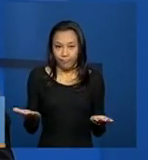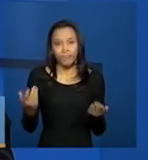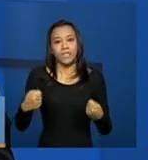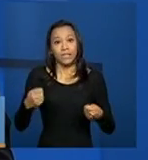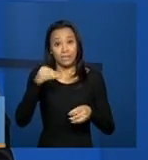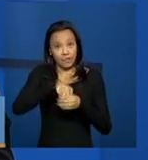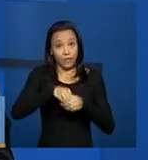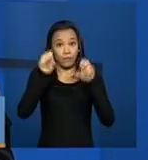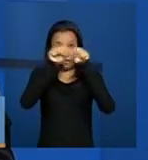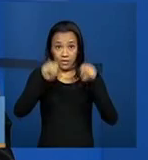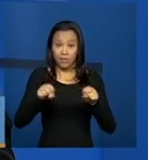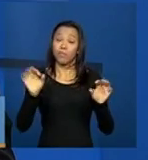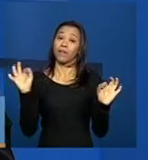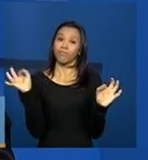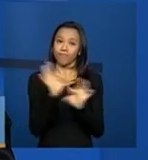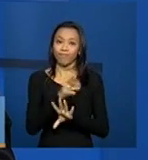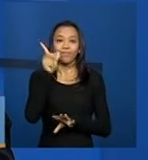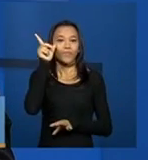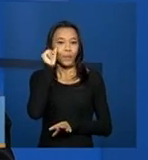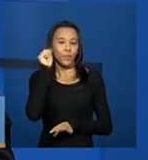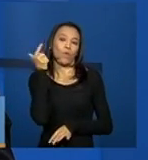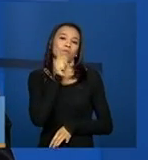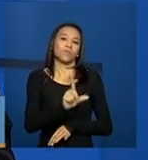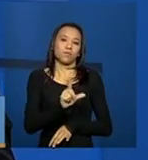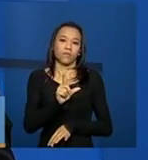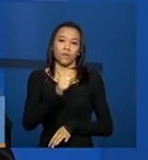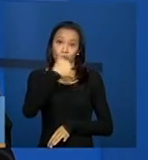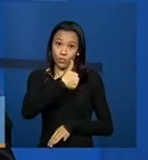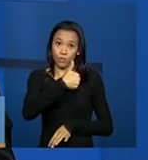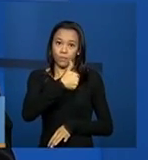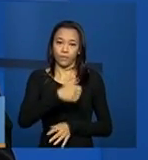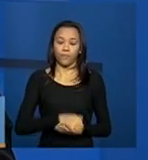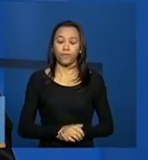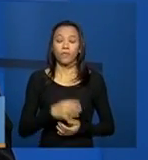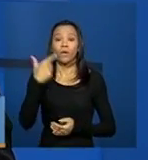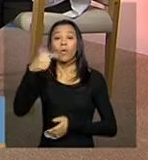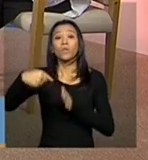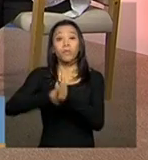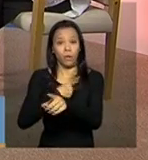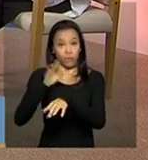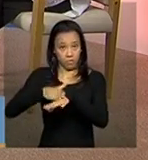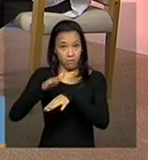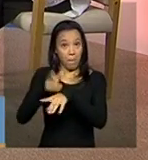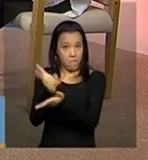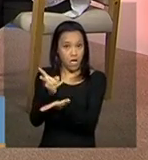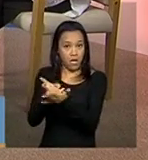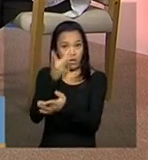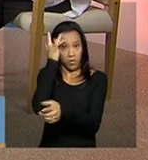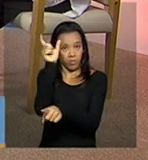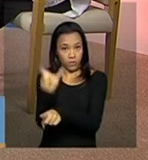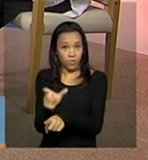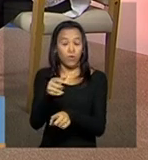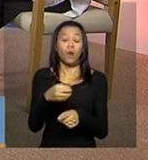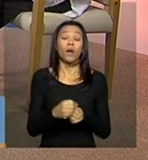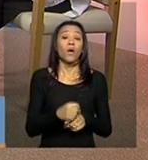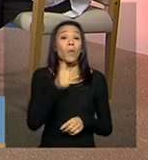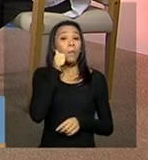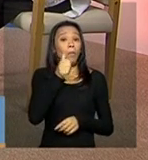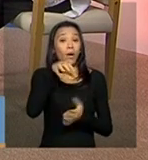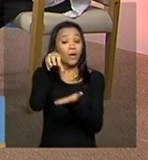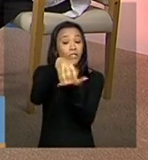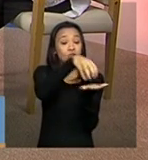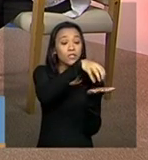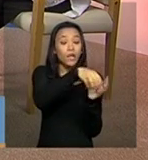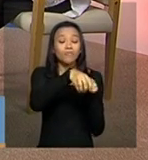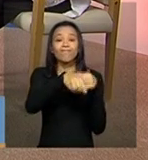para que ela possa concluir a sessão 1. A outra questão da Márcia é a seguinte, uma entidade faz um serviço